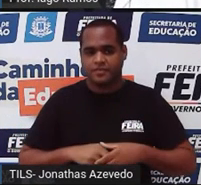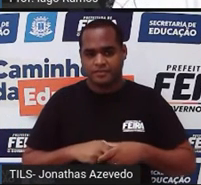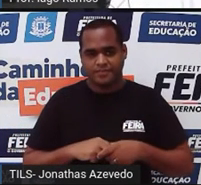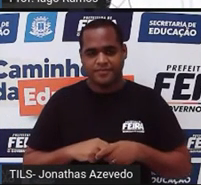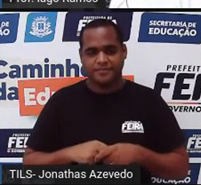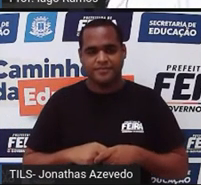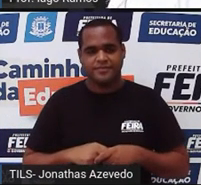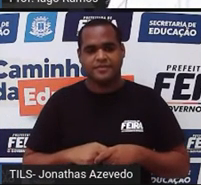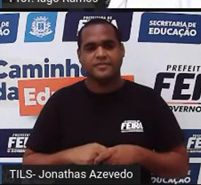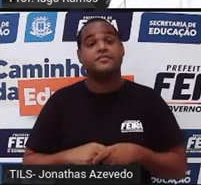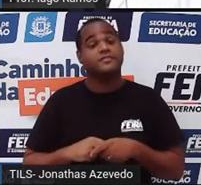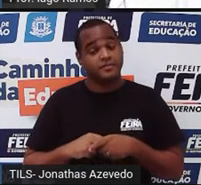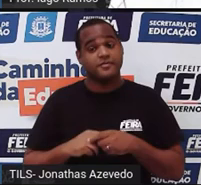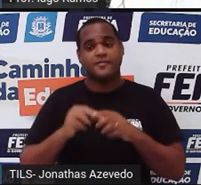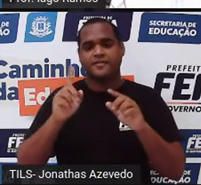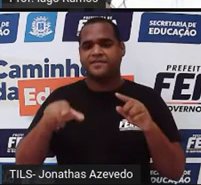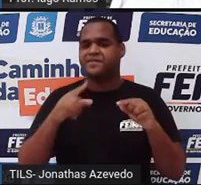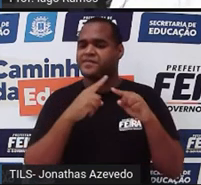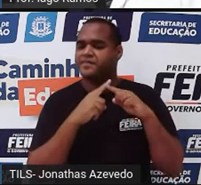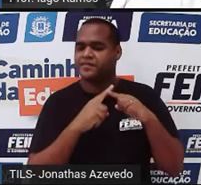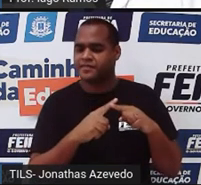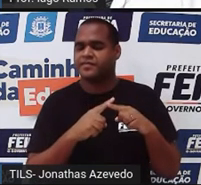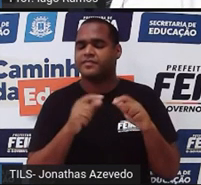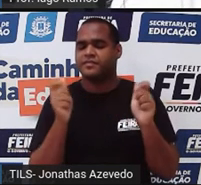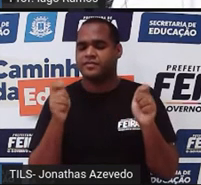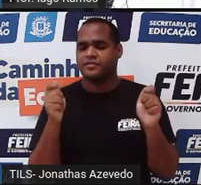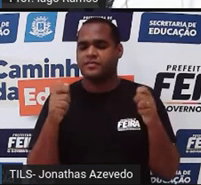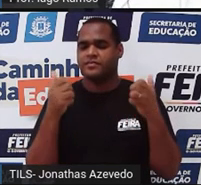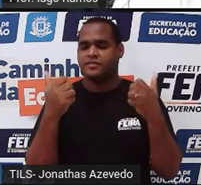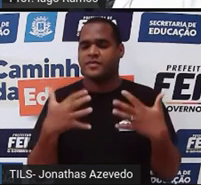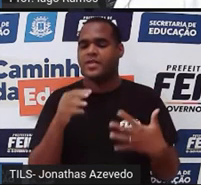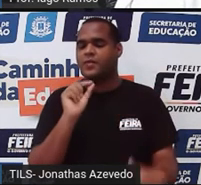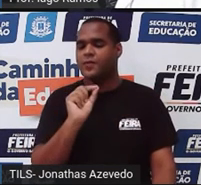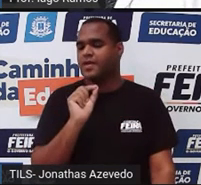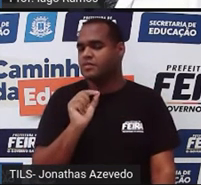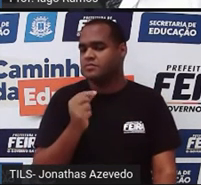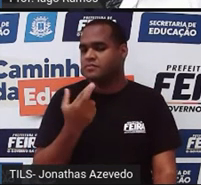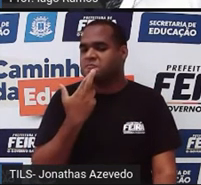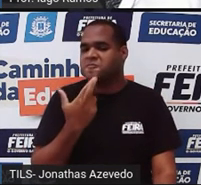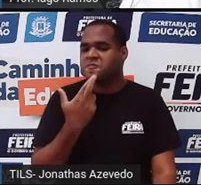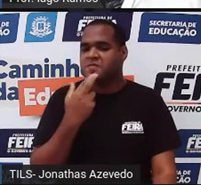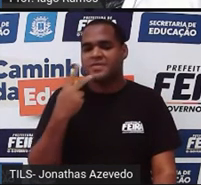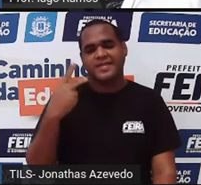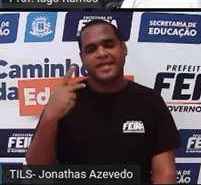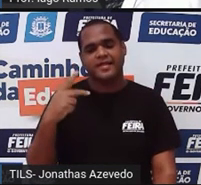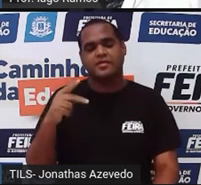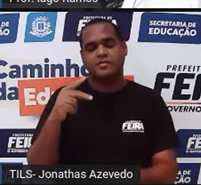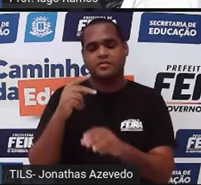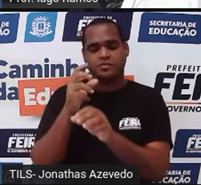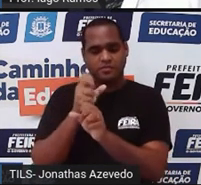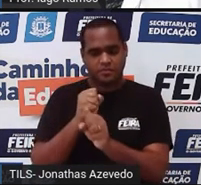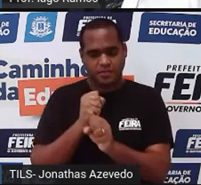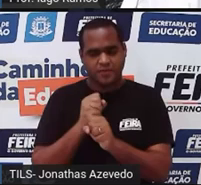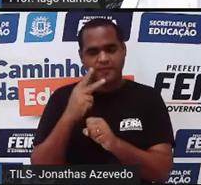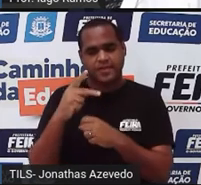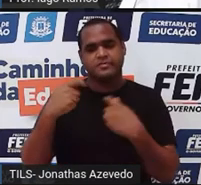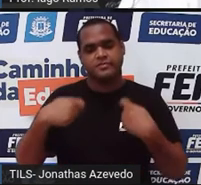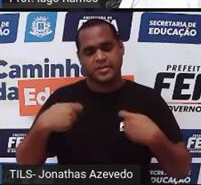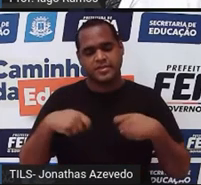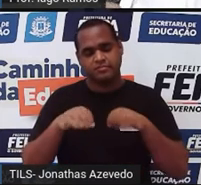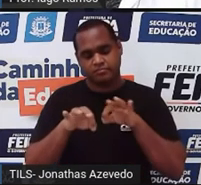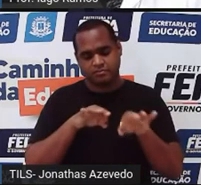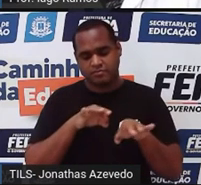isso, essa multiplicação vai ser o resultado da contagem que você precisa fazer. Tá bom?